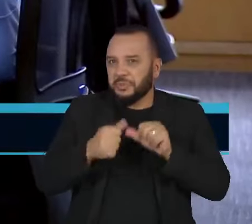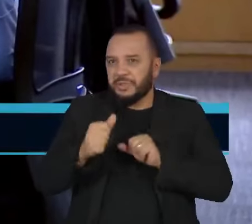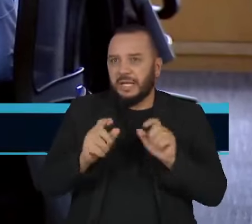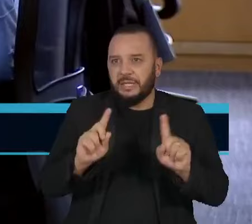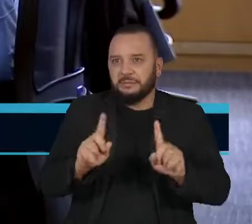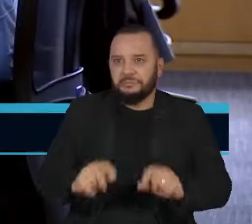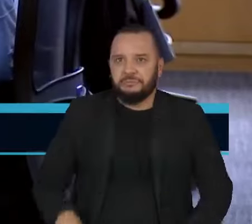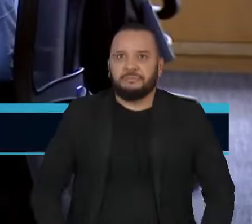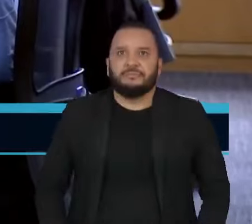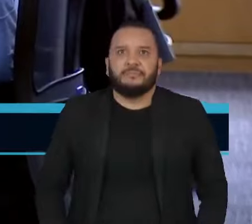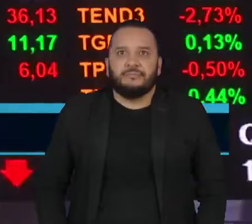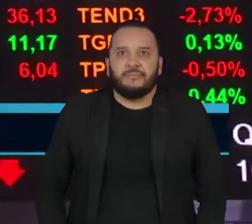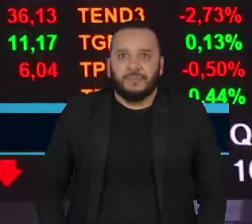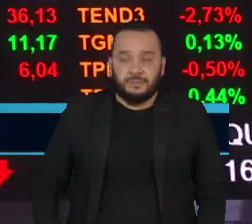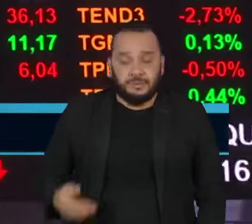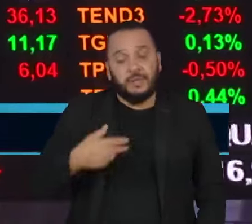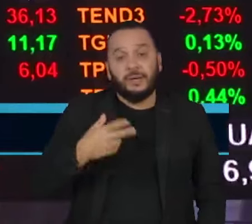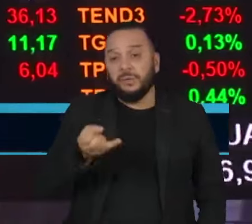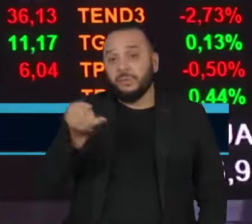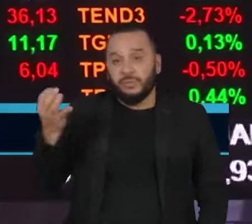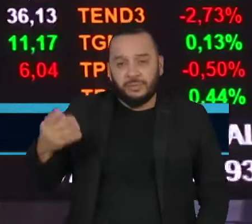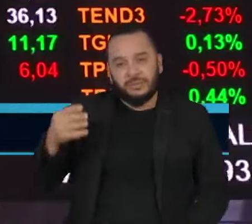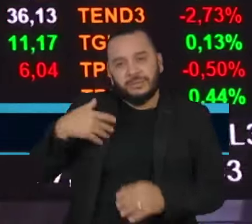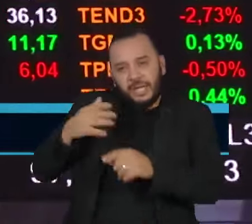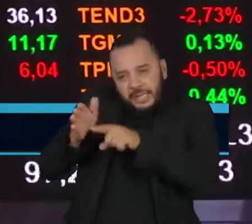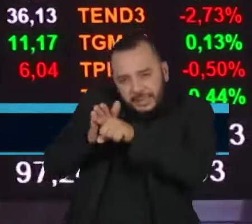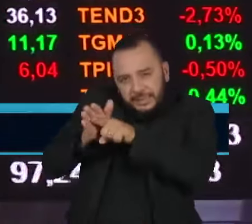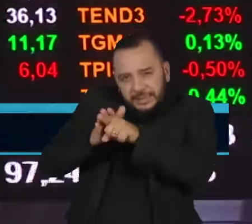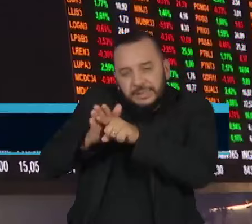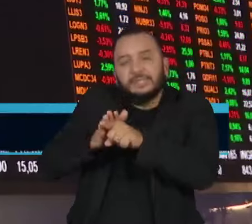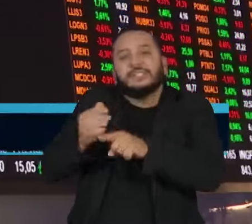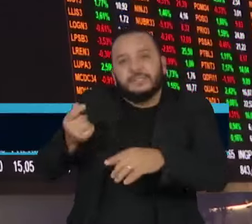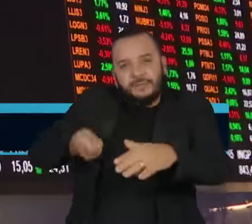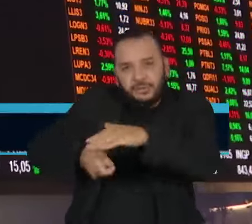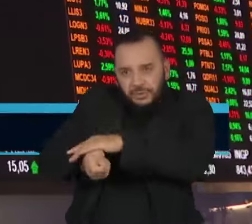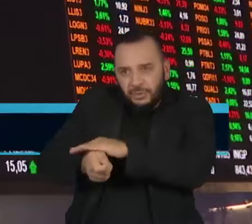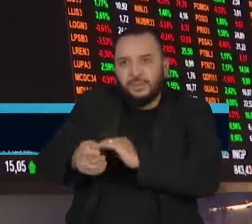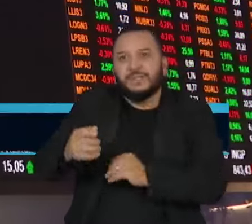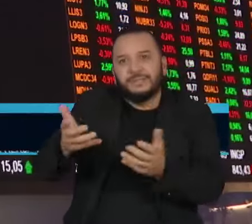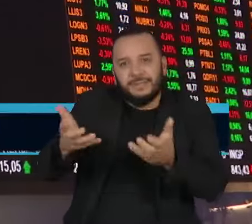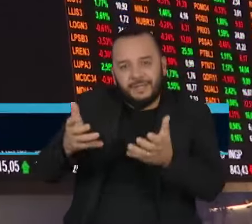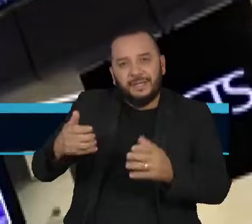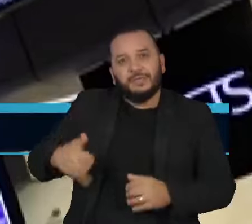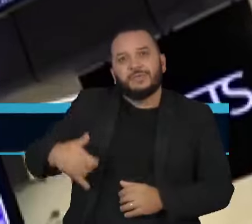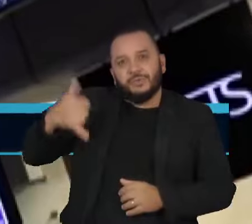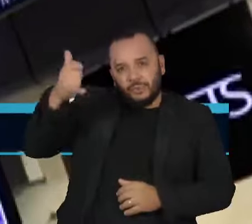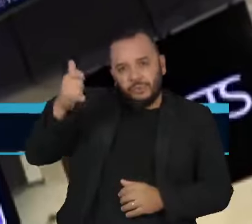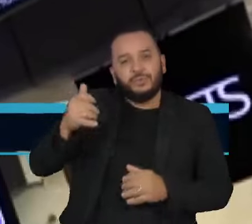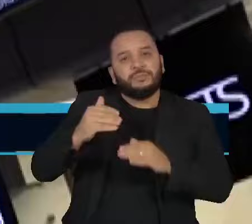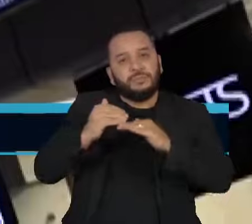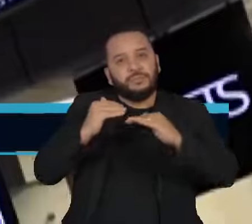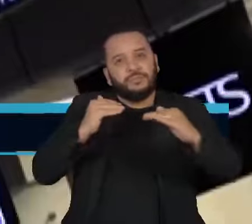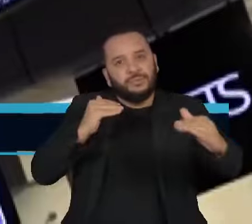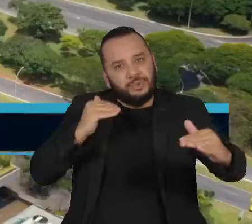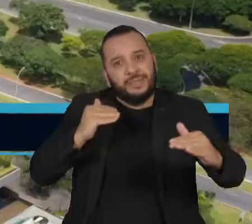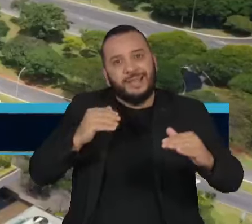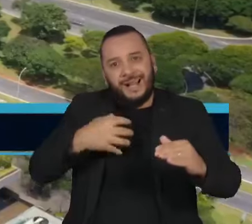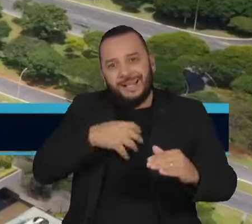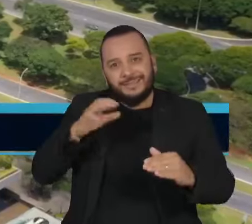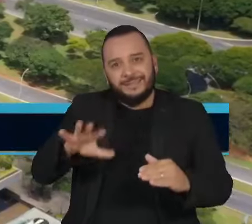A expectativa de analistas e investidores é a manutenção dos juros no atual patamar, no Brasil e nos Estados Unidos.